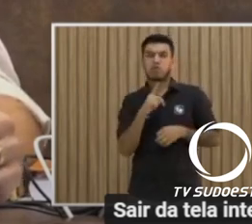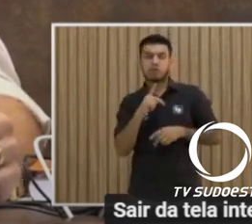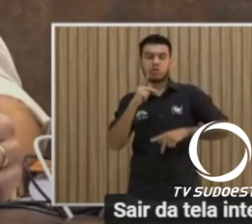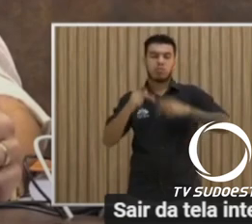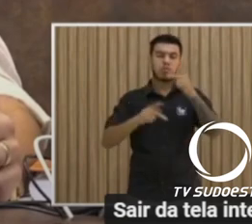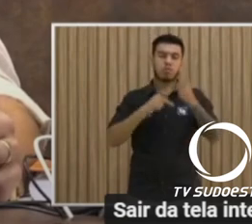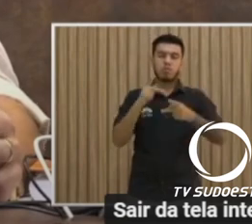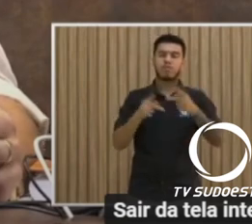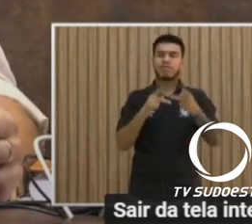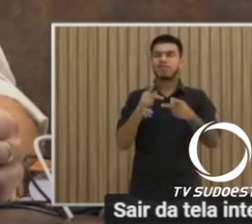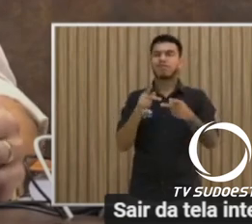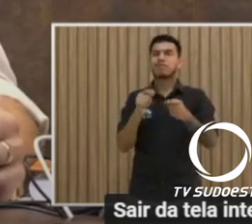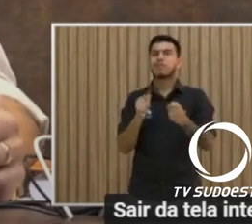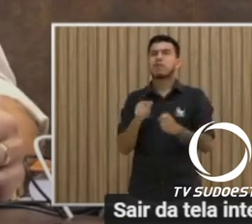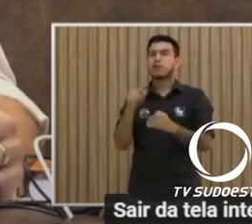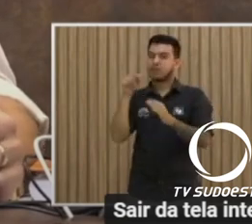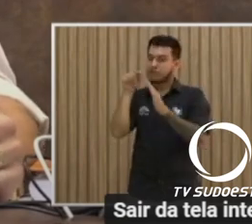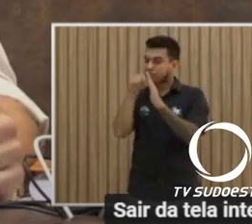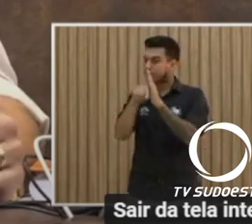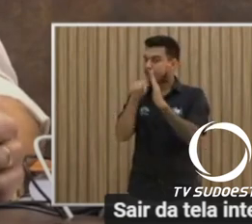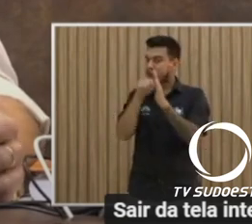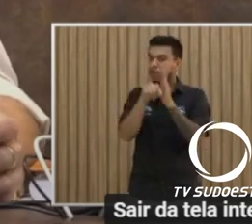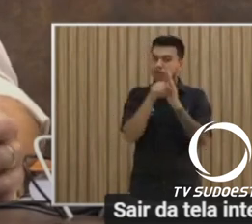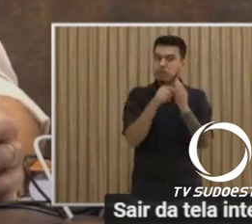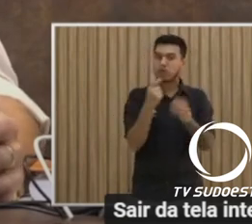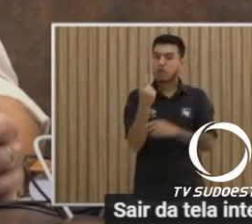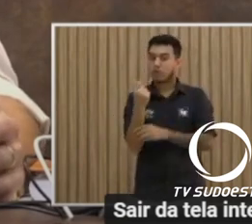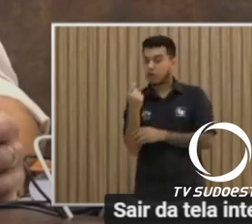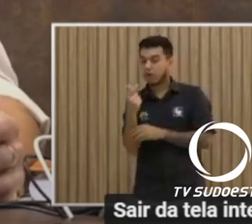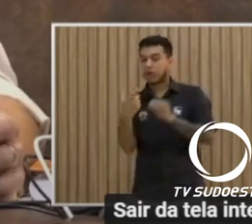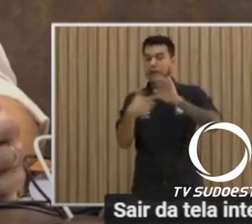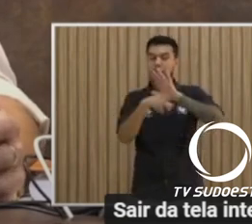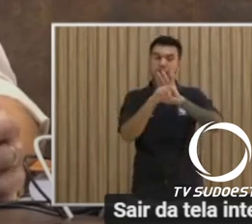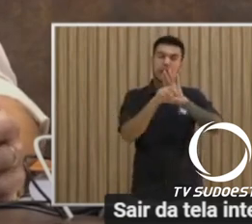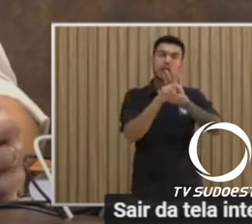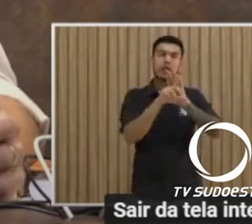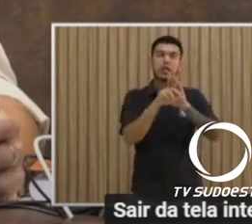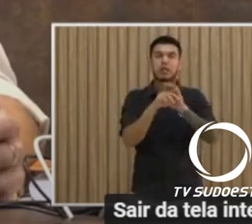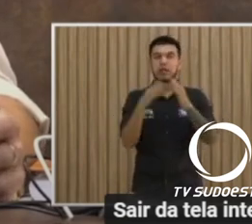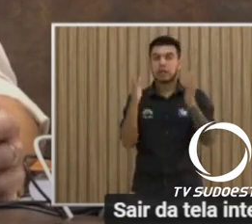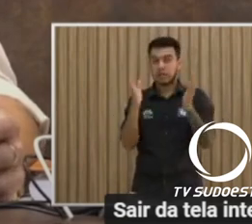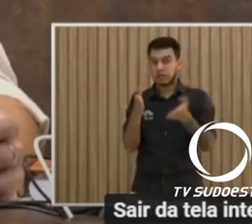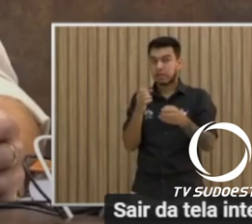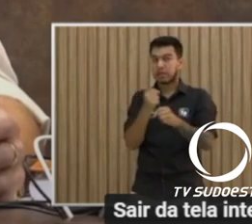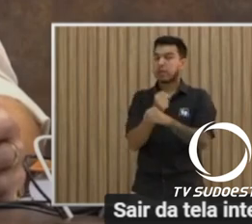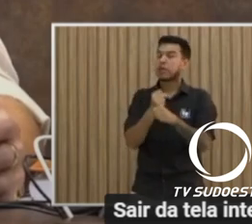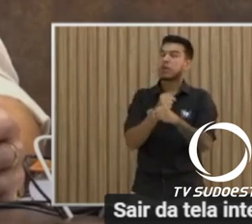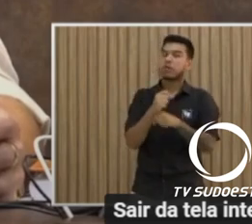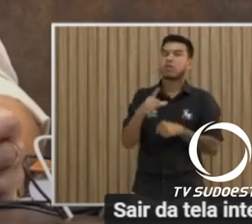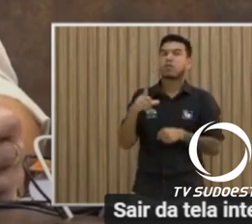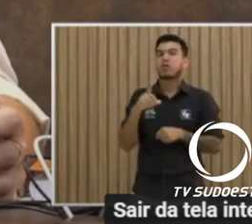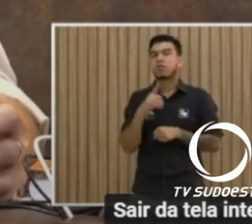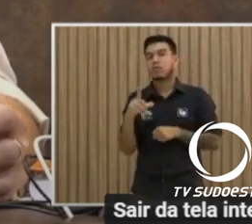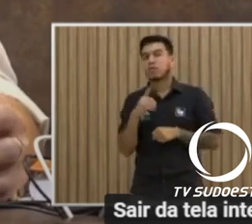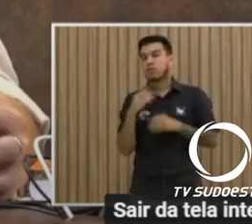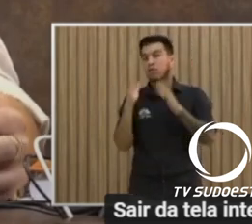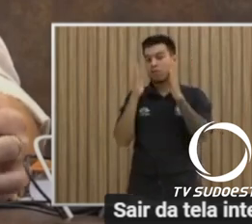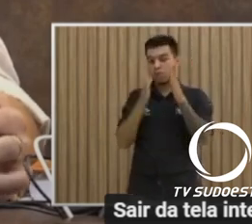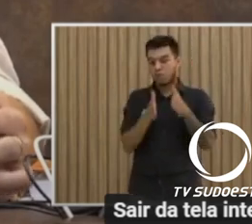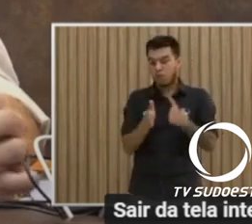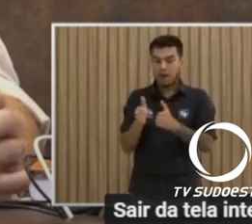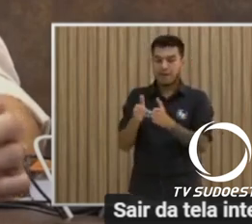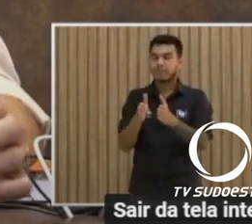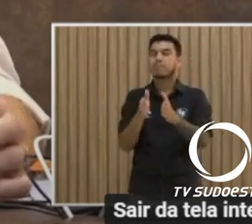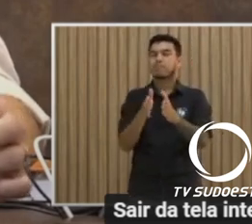recursos, como nos compete a Constituição. Neste ano, teremos a missão de apreciarmos e debatermos pautas que nortearão o município de Pato